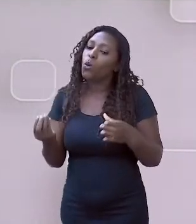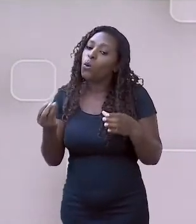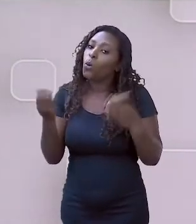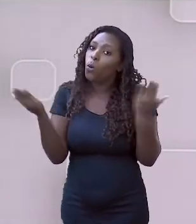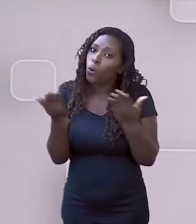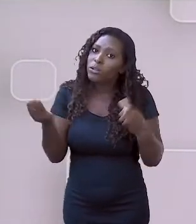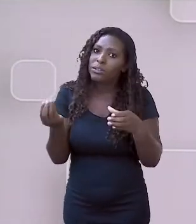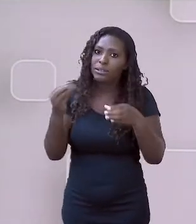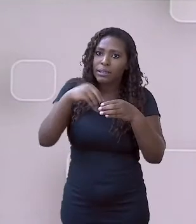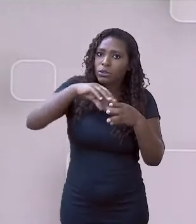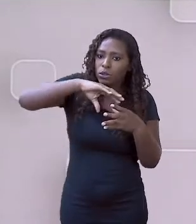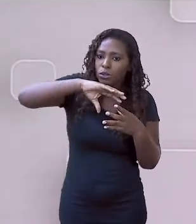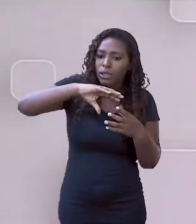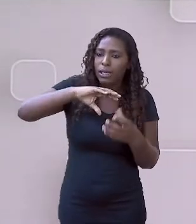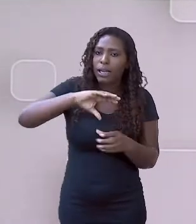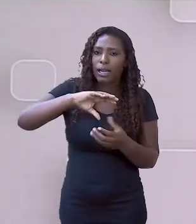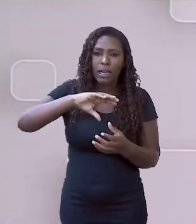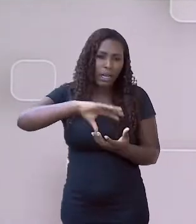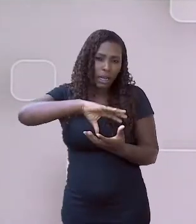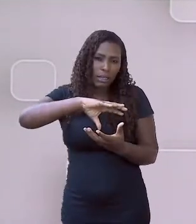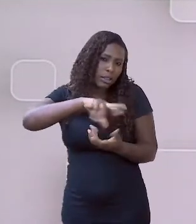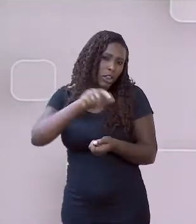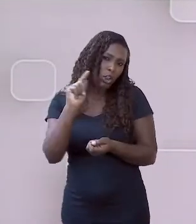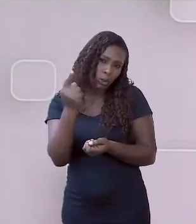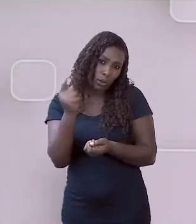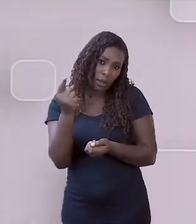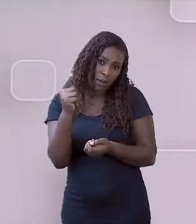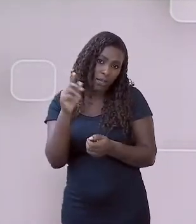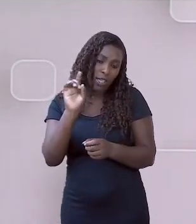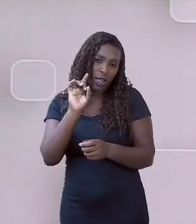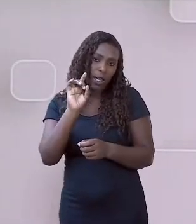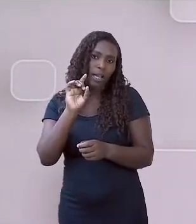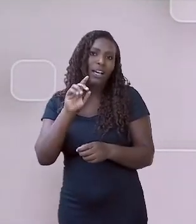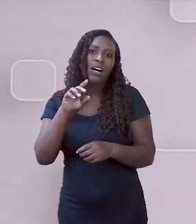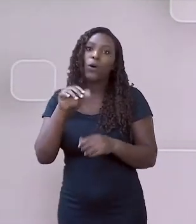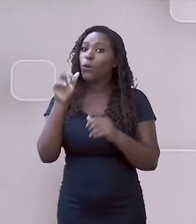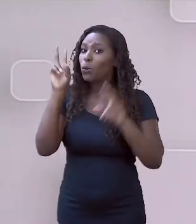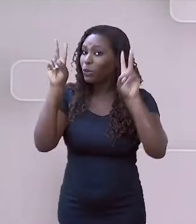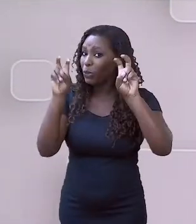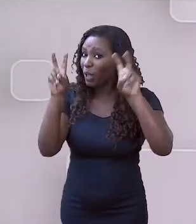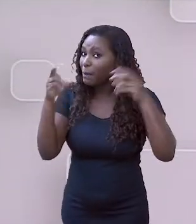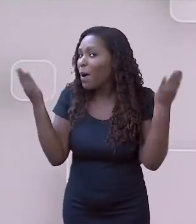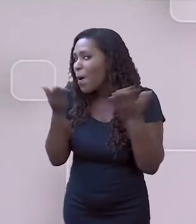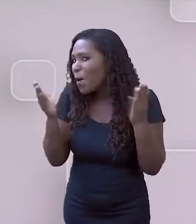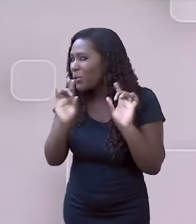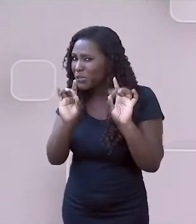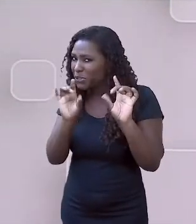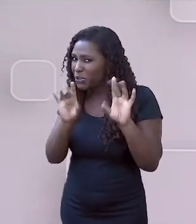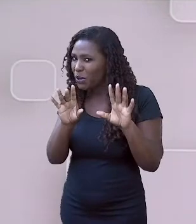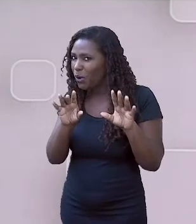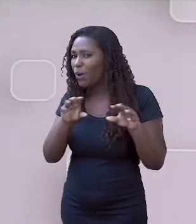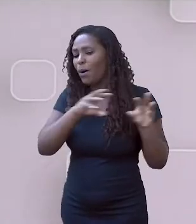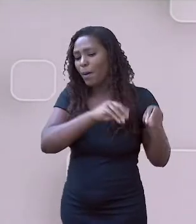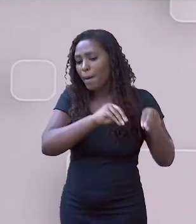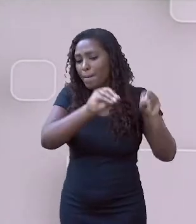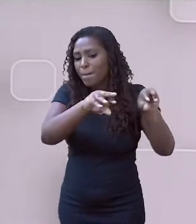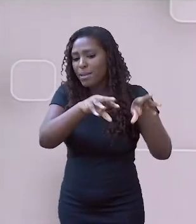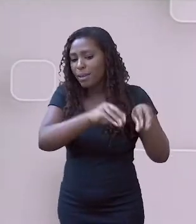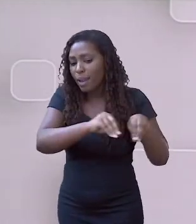não de migrações de animais. Até que essa aqui é até uma brincadeira, né? Mas,